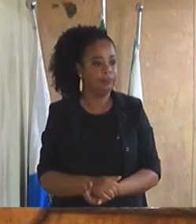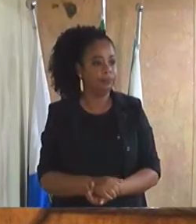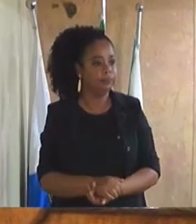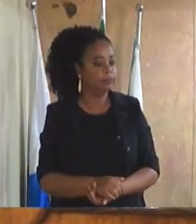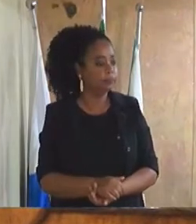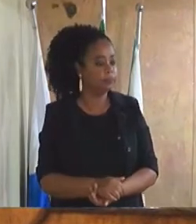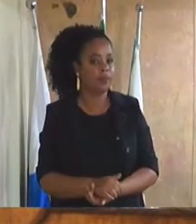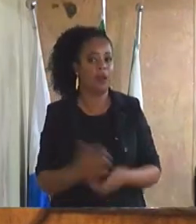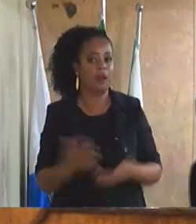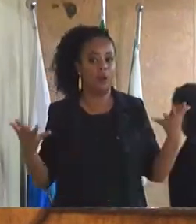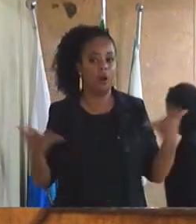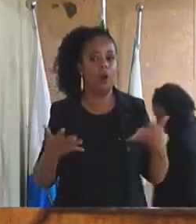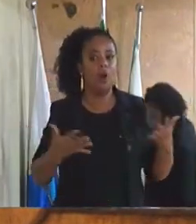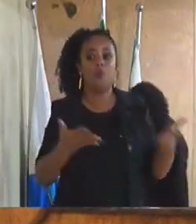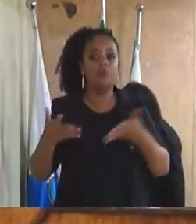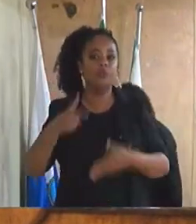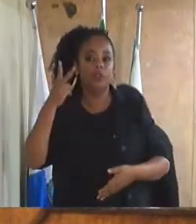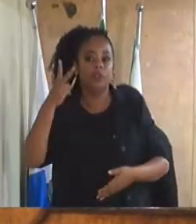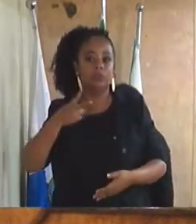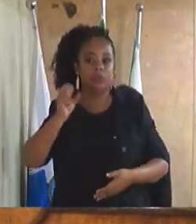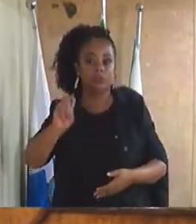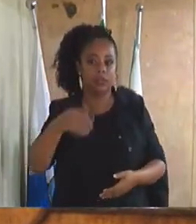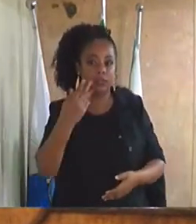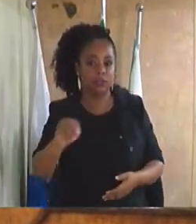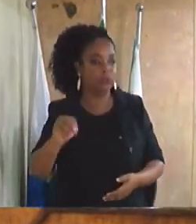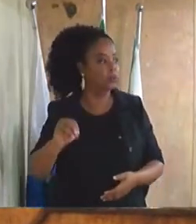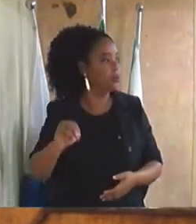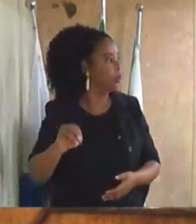nesse momento convido o vereador Serginho Corrêa